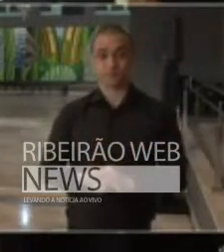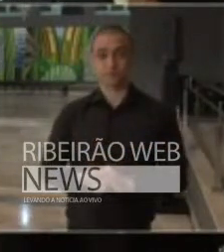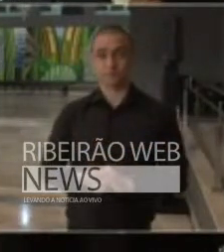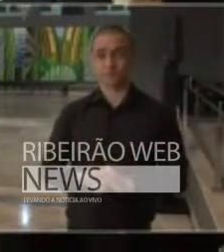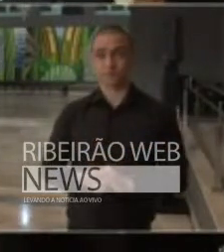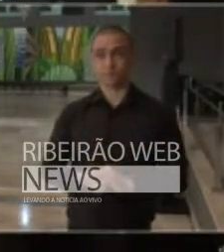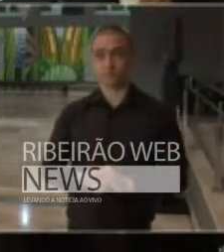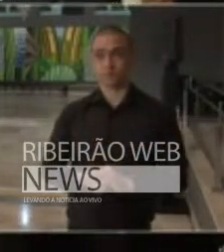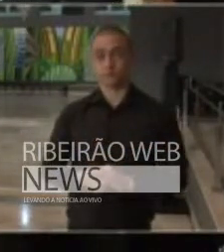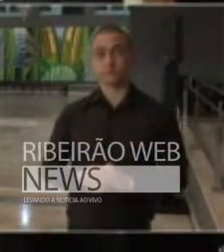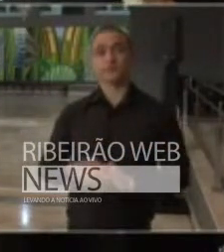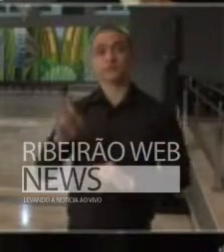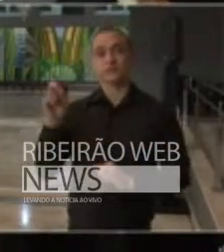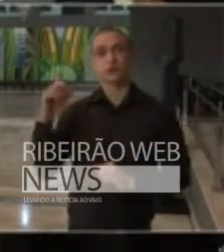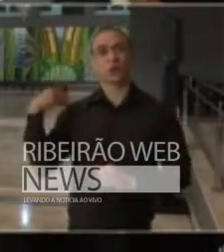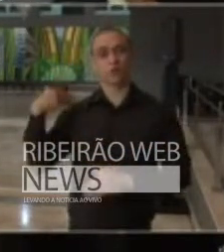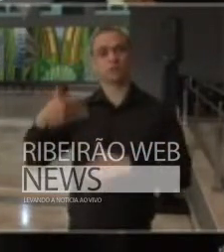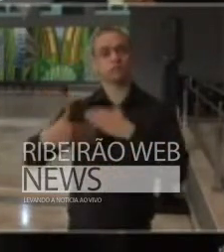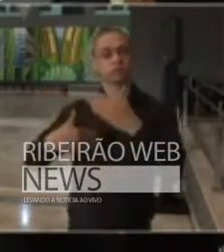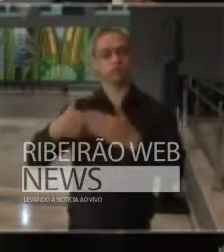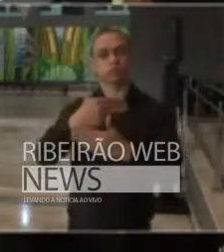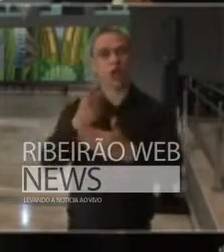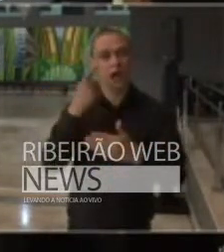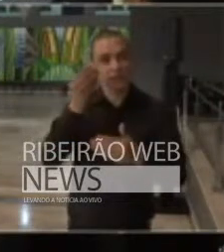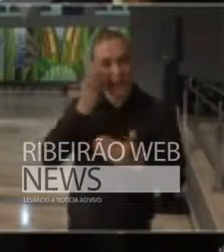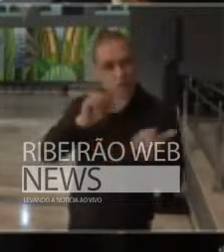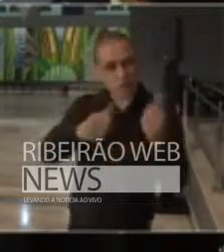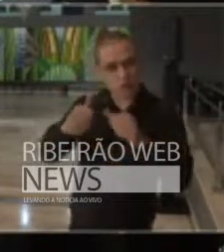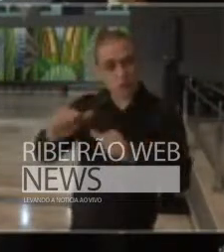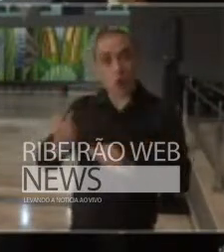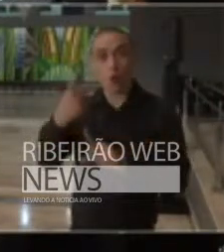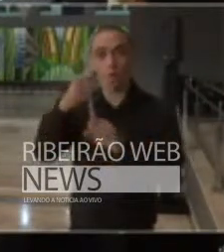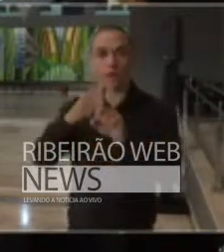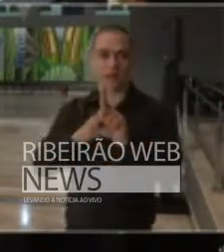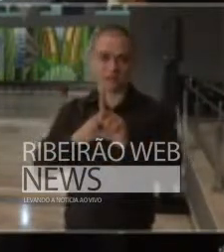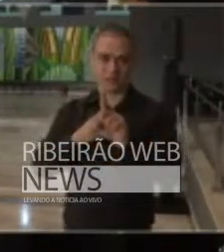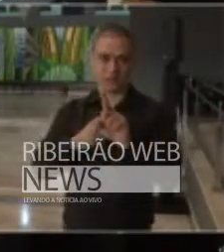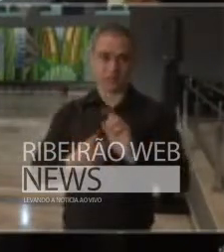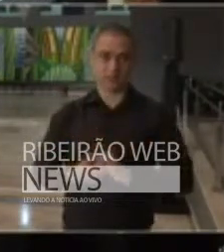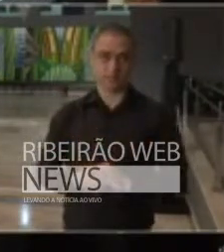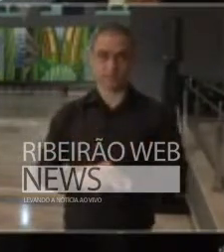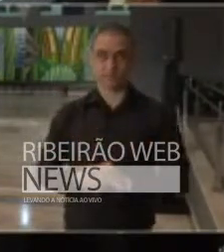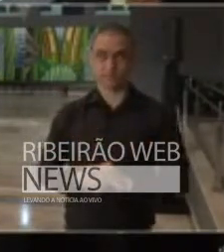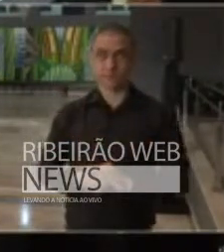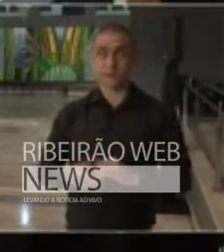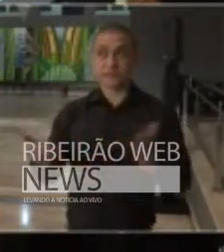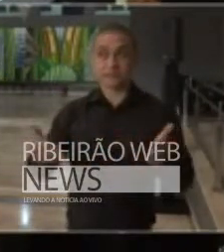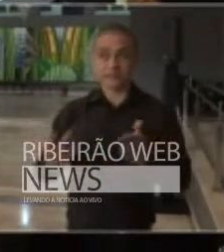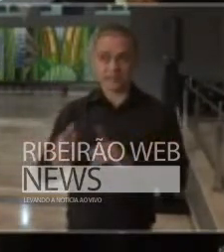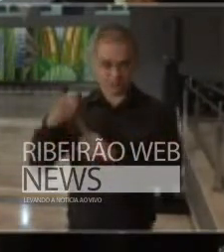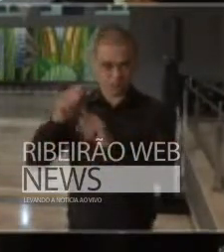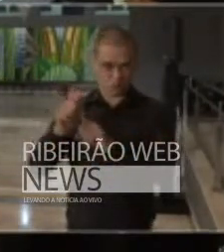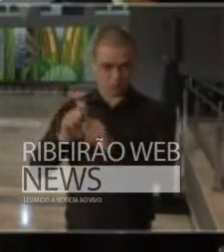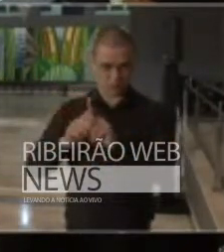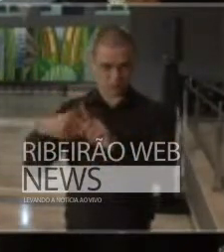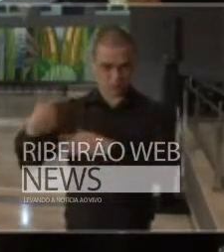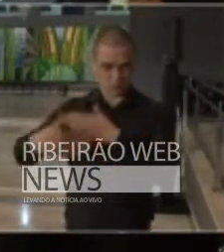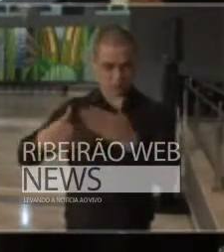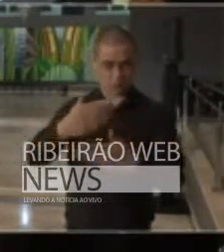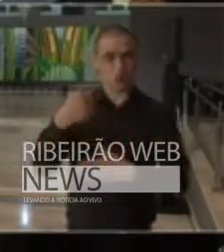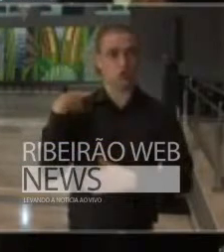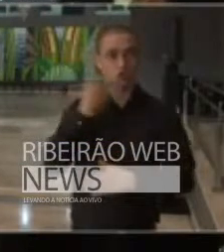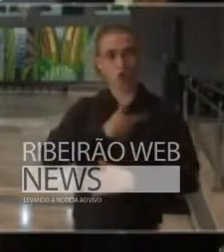Isto deve ser um processo de um mês e durante esse mês nós estamos